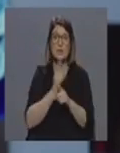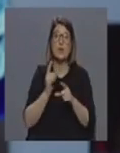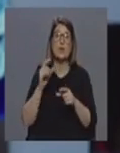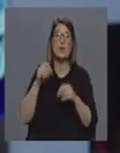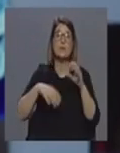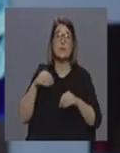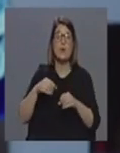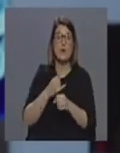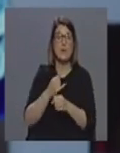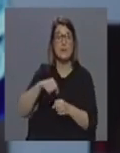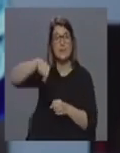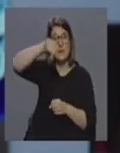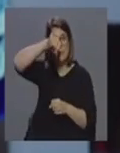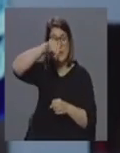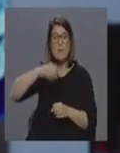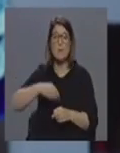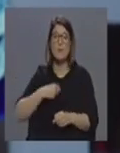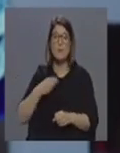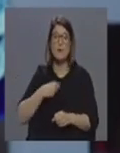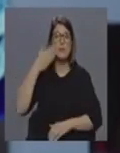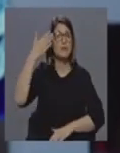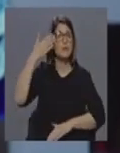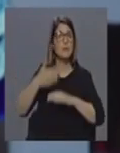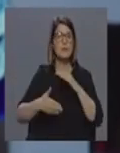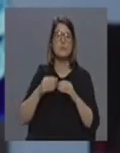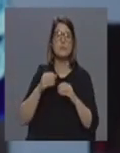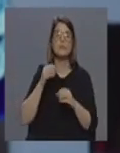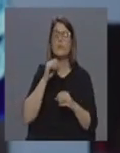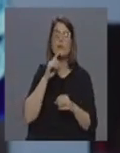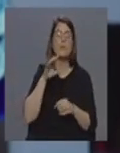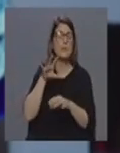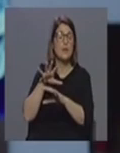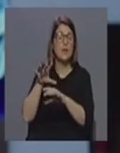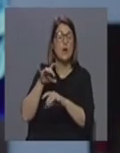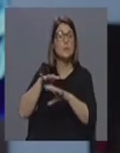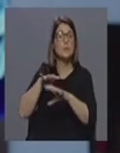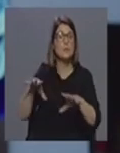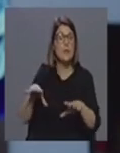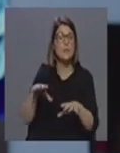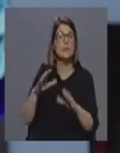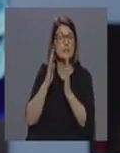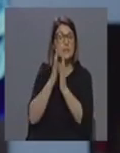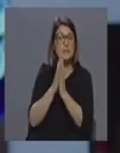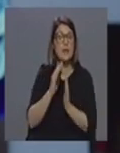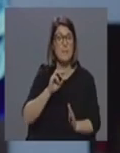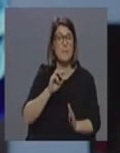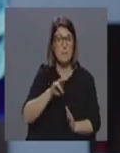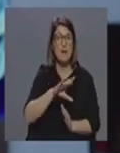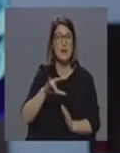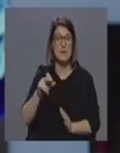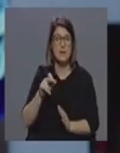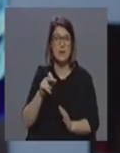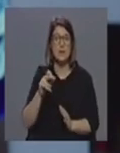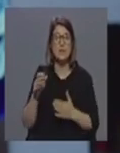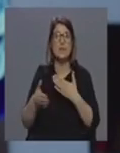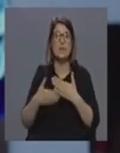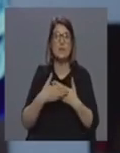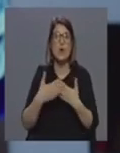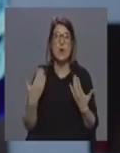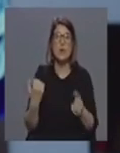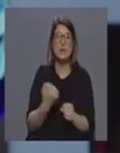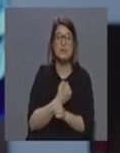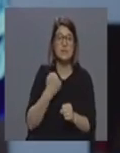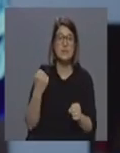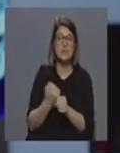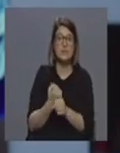Maria que é preocupante ou seja de um momento para o outro podemos ter o hospital de Santa Maria não diga encerrado mas com uma porcentagem de atividade assistencial